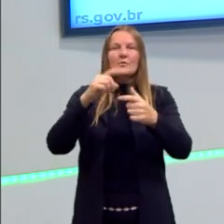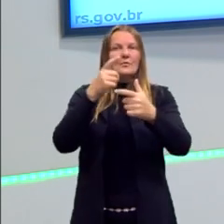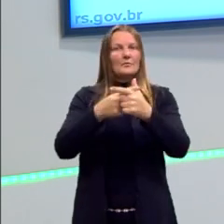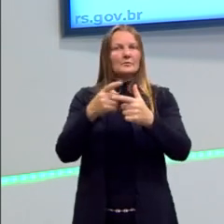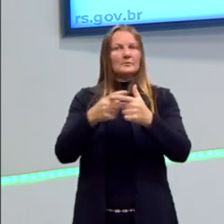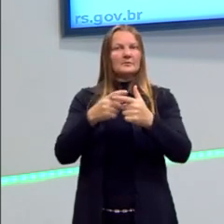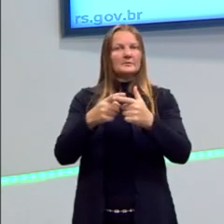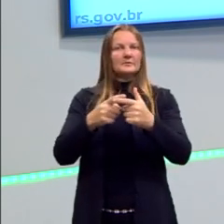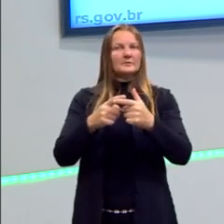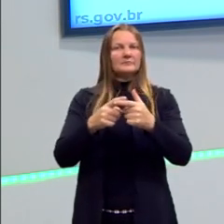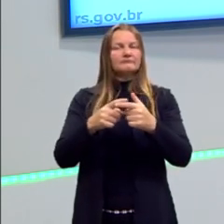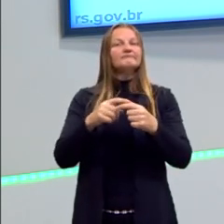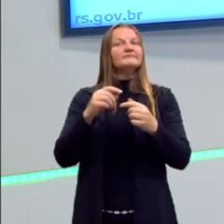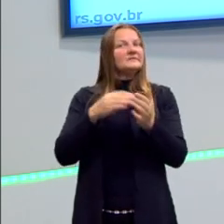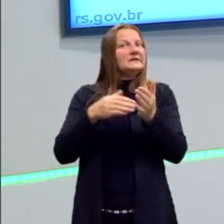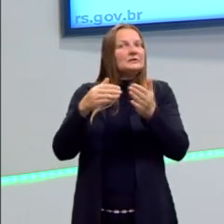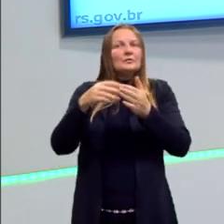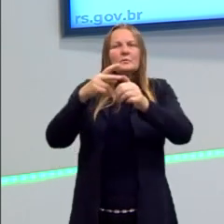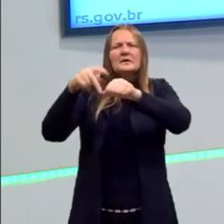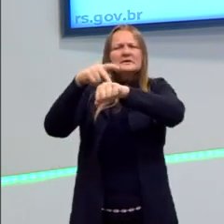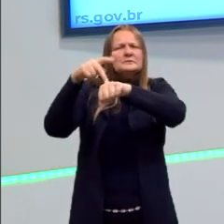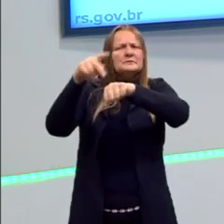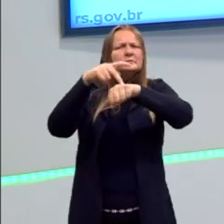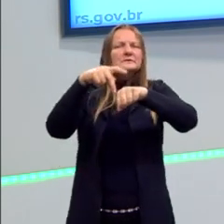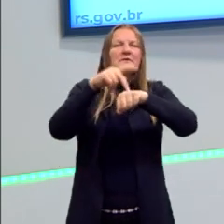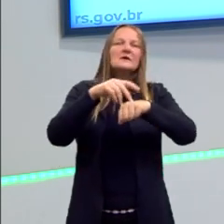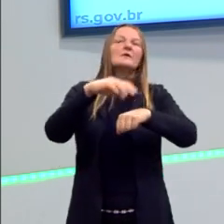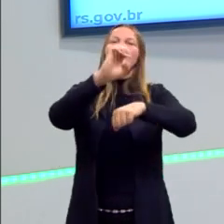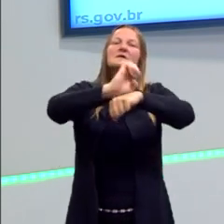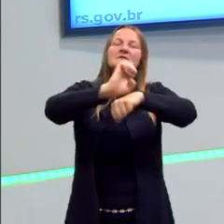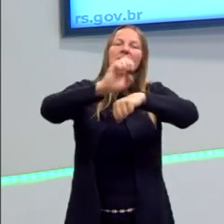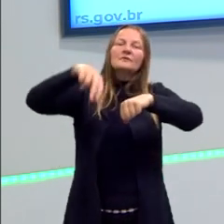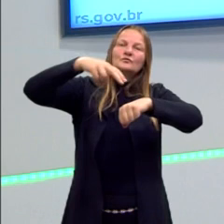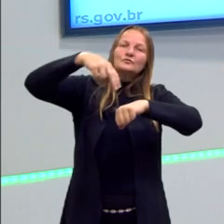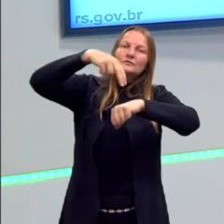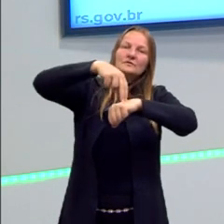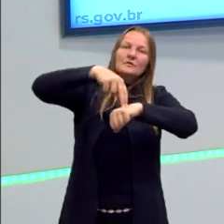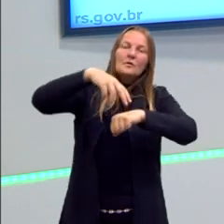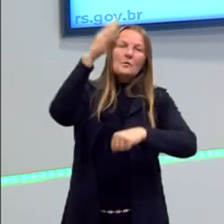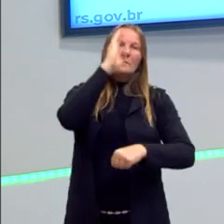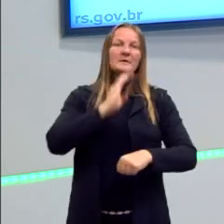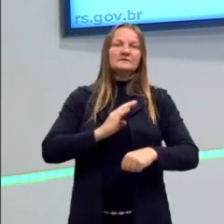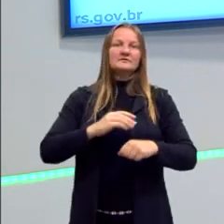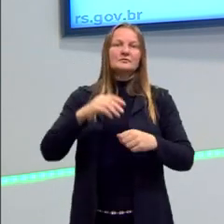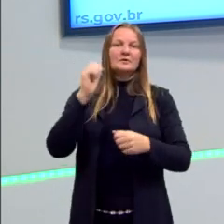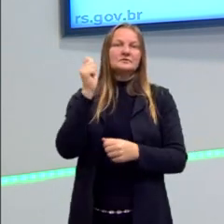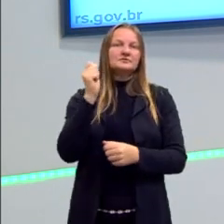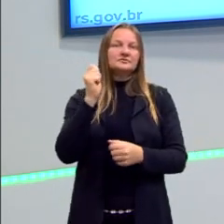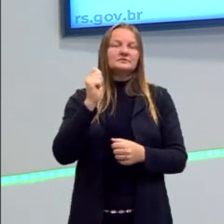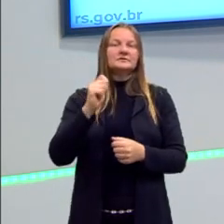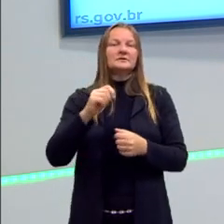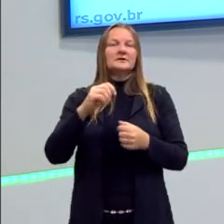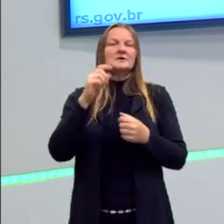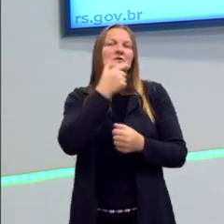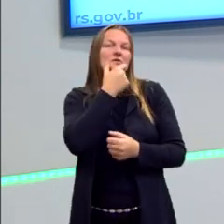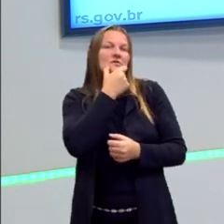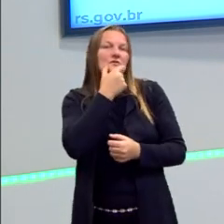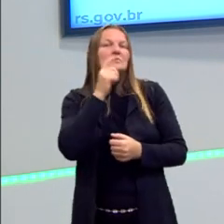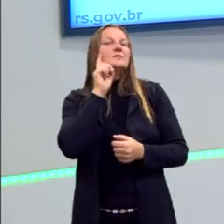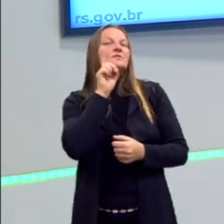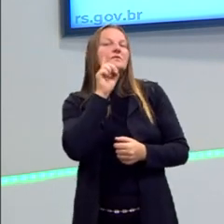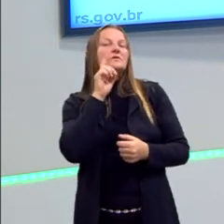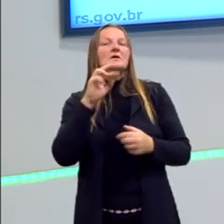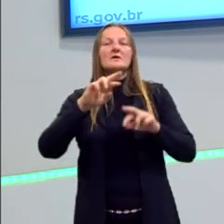é o estado nacional. Então, olha só, nós temos o estado nacional, Brasil, Argentina, Uruguai, Estados Unidos, Inglaterra, os estados